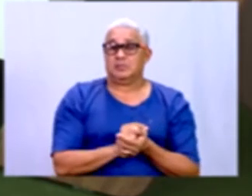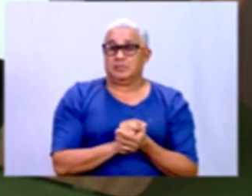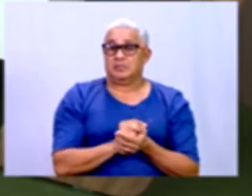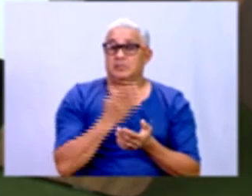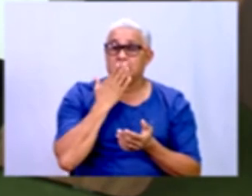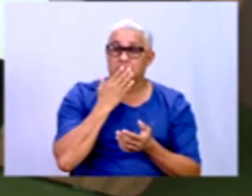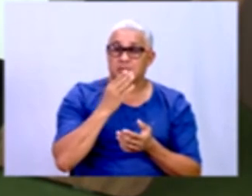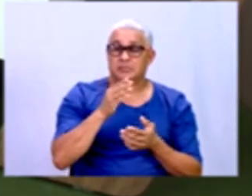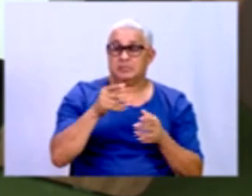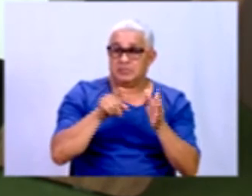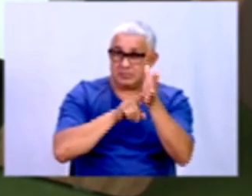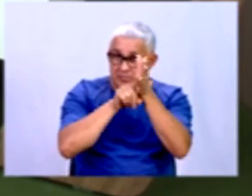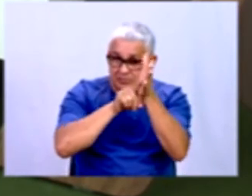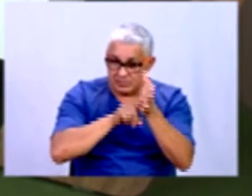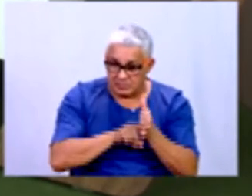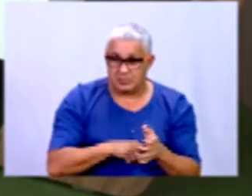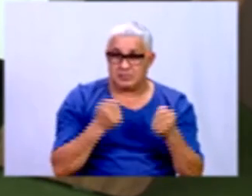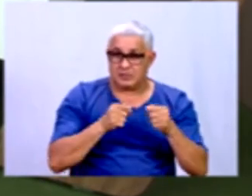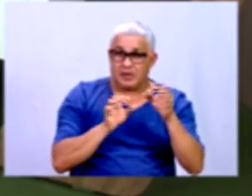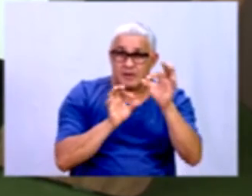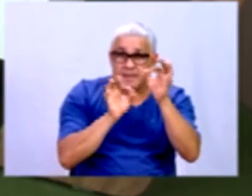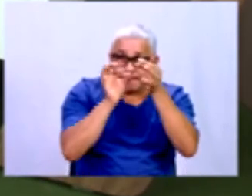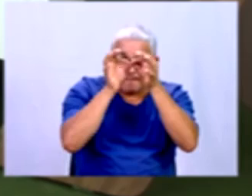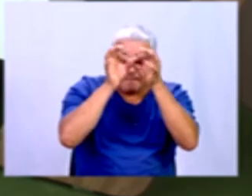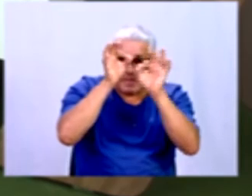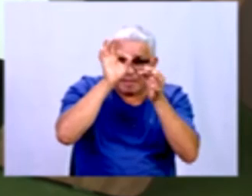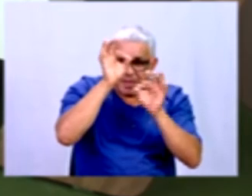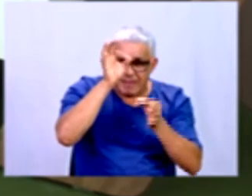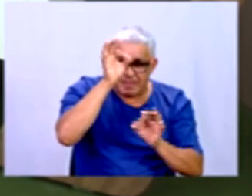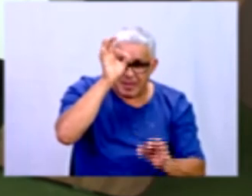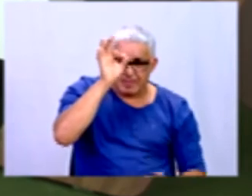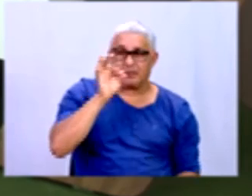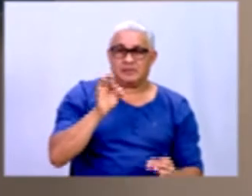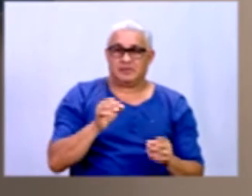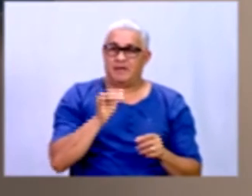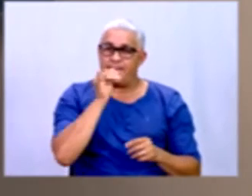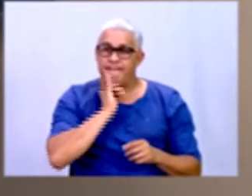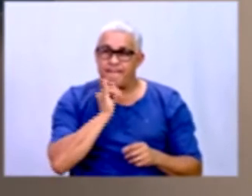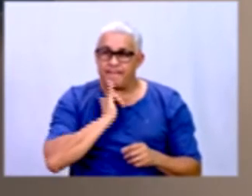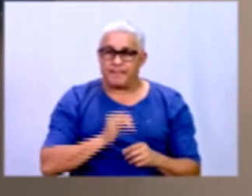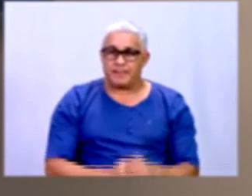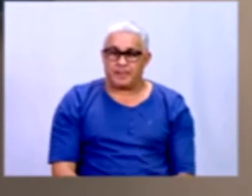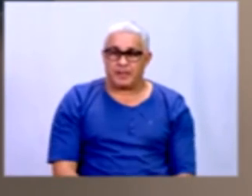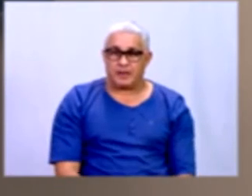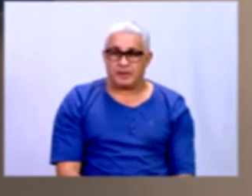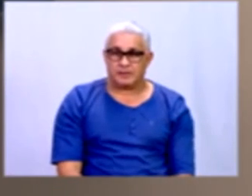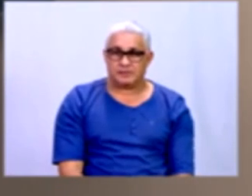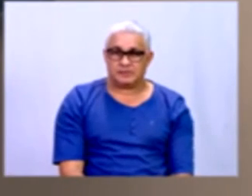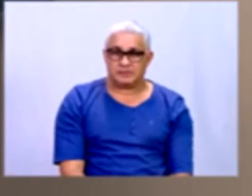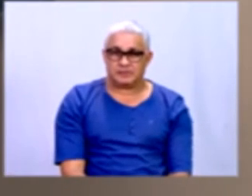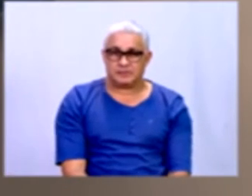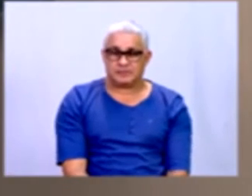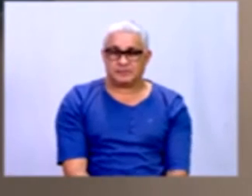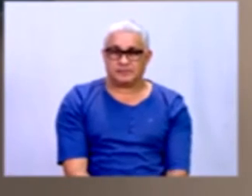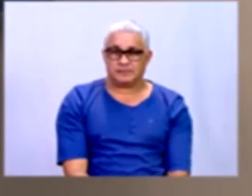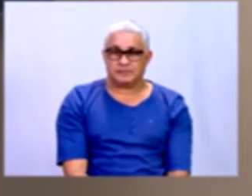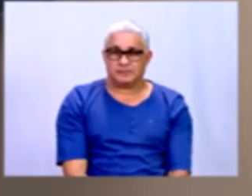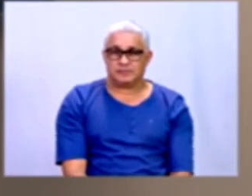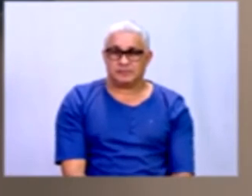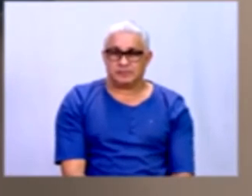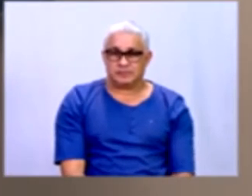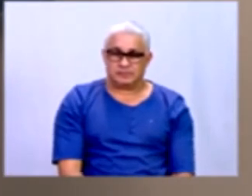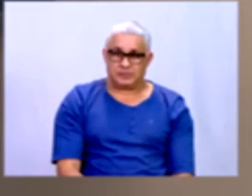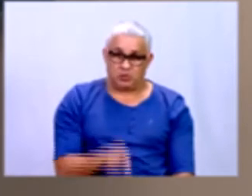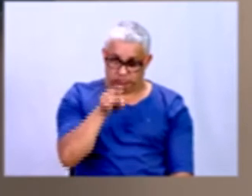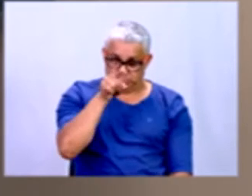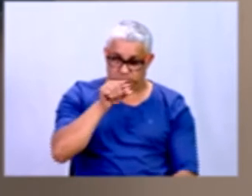dessa pesquisa, tem que estar muito bem detalhado do que foi feito. Exatamente. Porque vamos supor que você